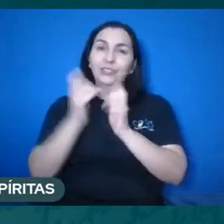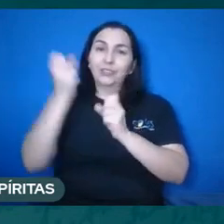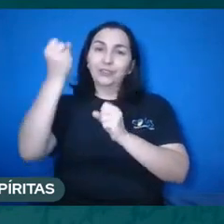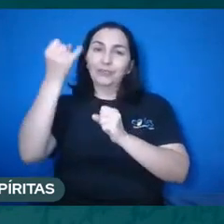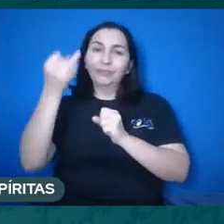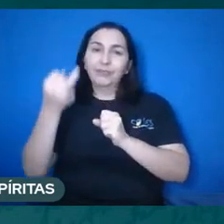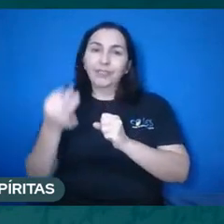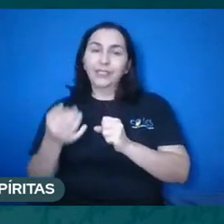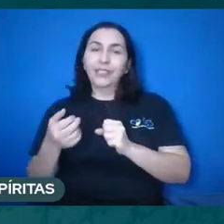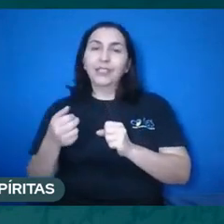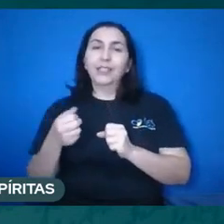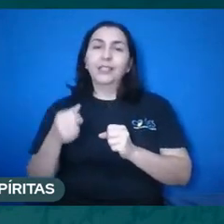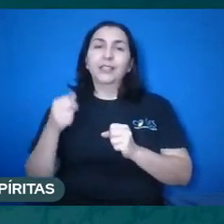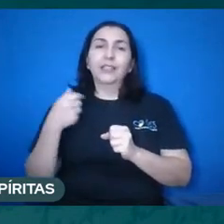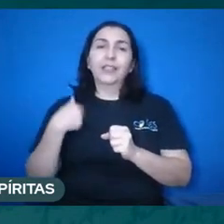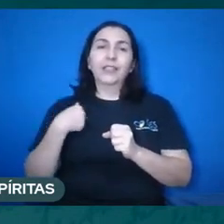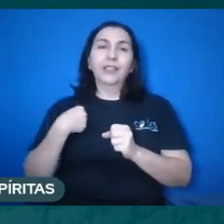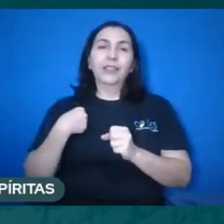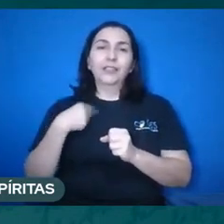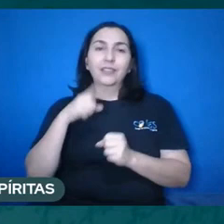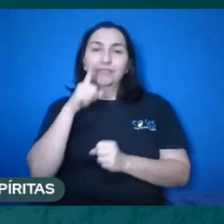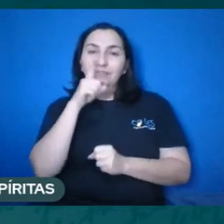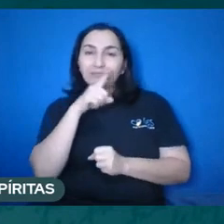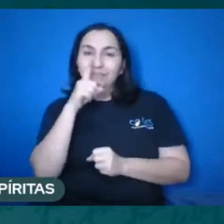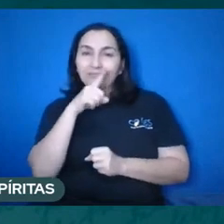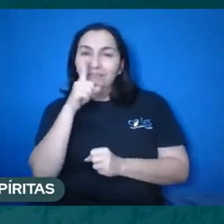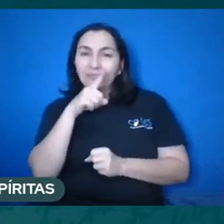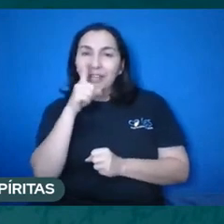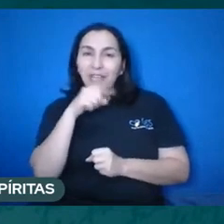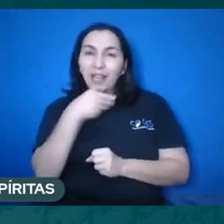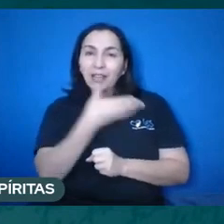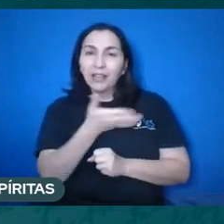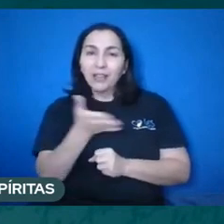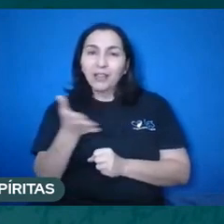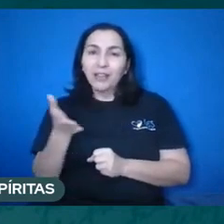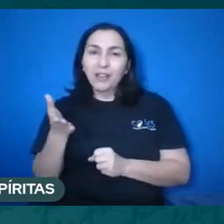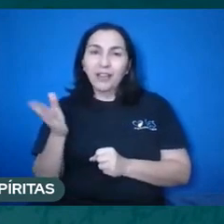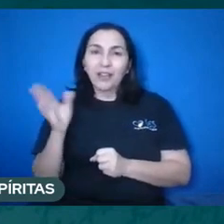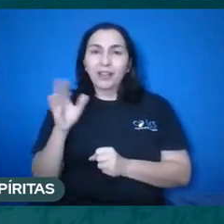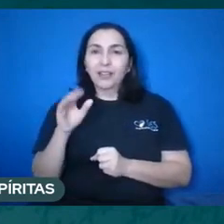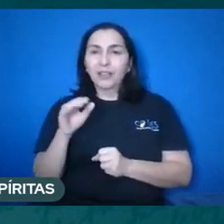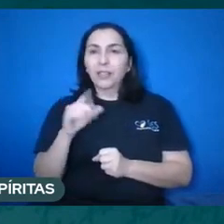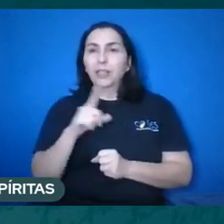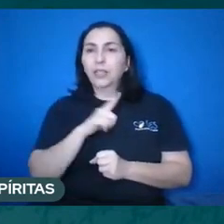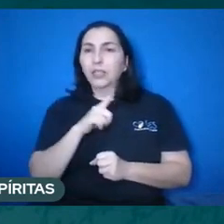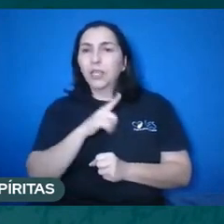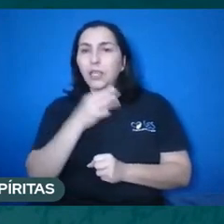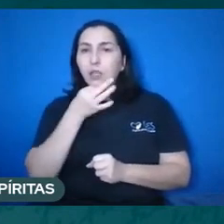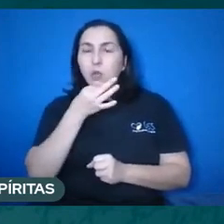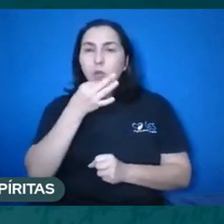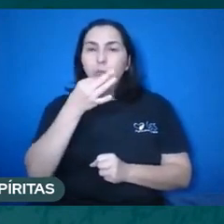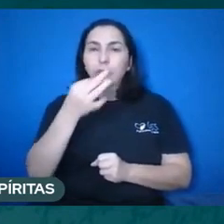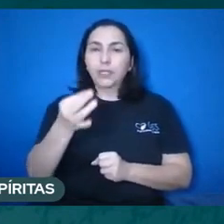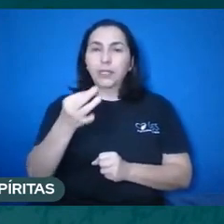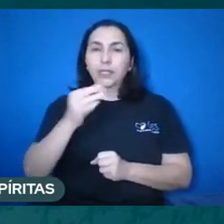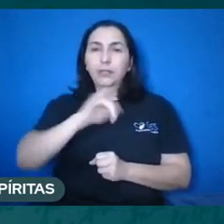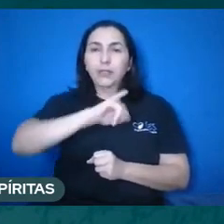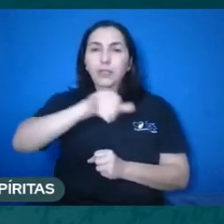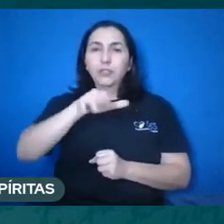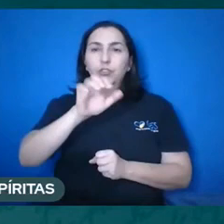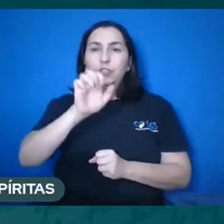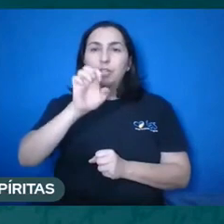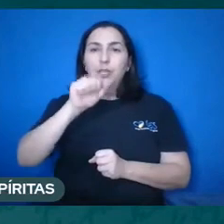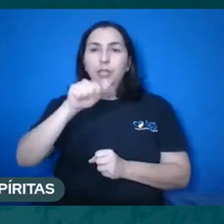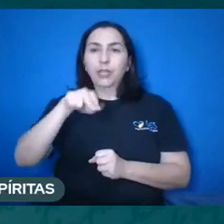e eu prefiro dos enganos, dos equívocos cometidos. Tem um comentário da Gianni Lima aqui, às 10h e 18h. Carlos,